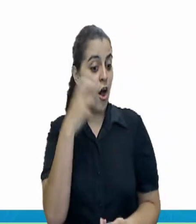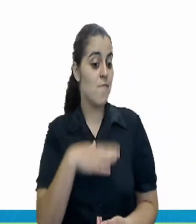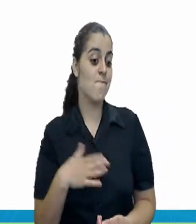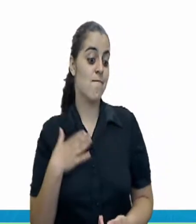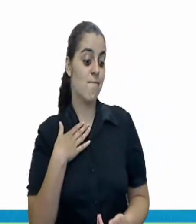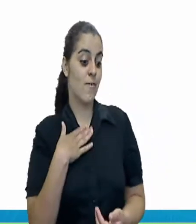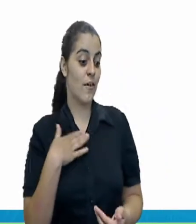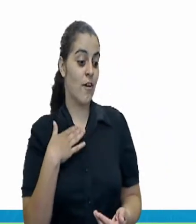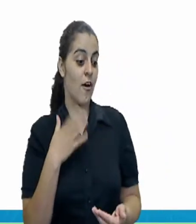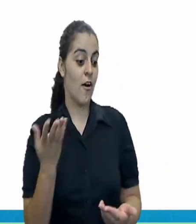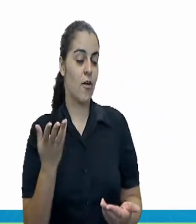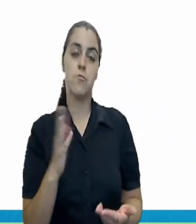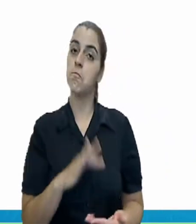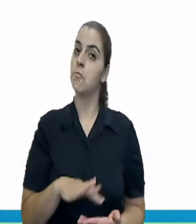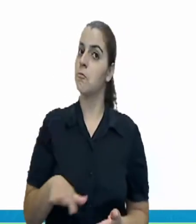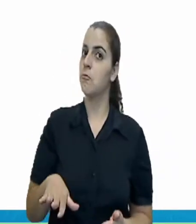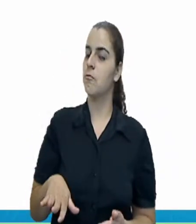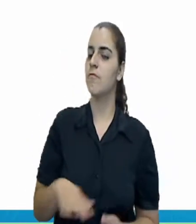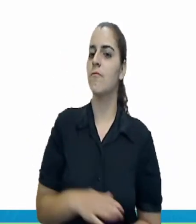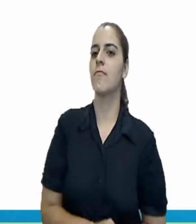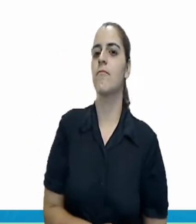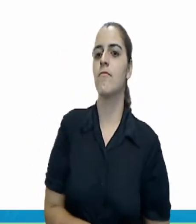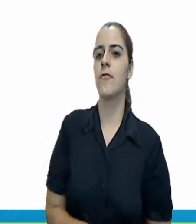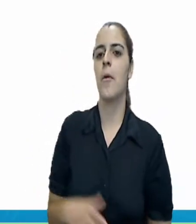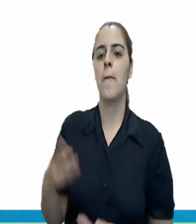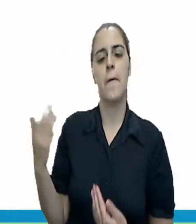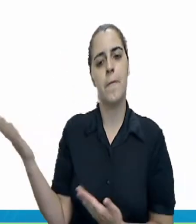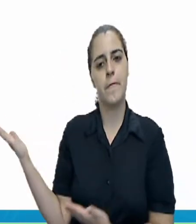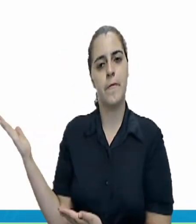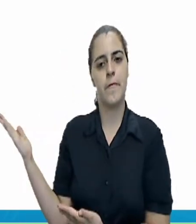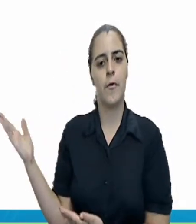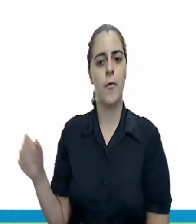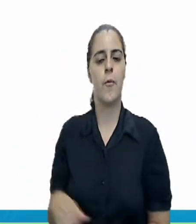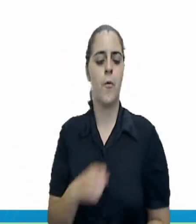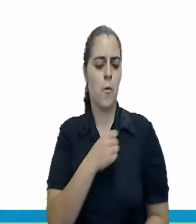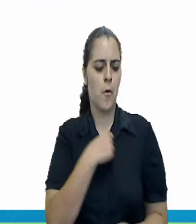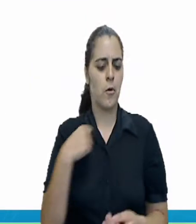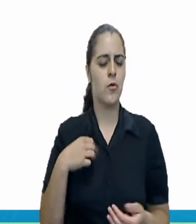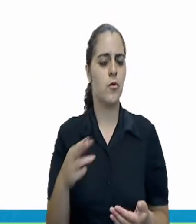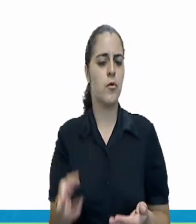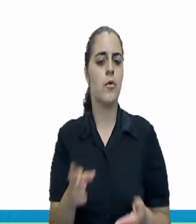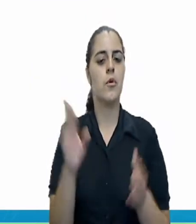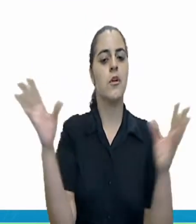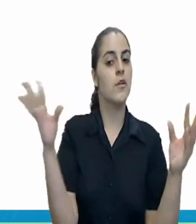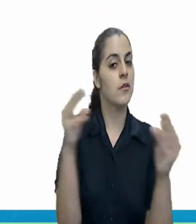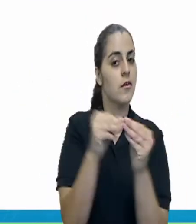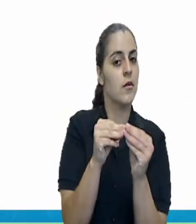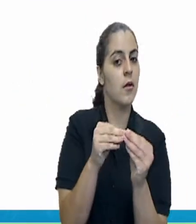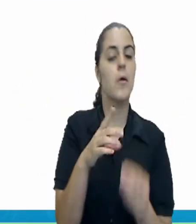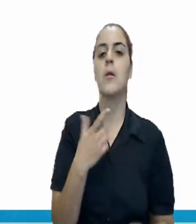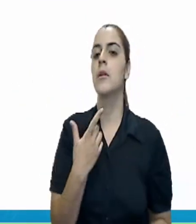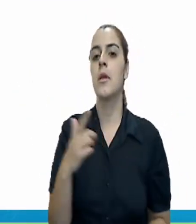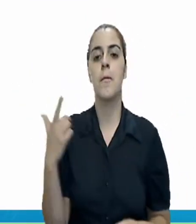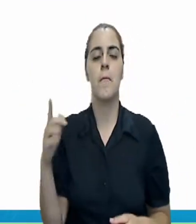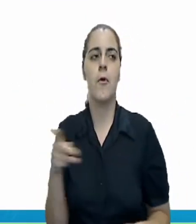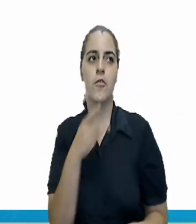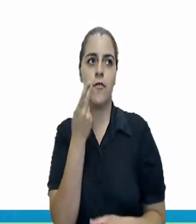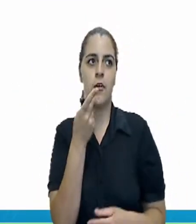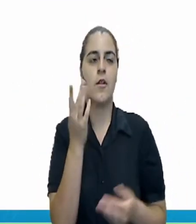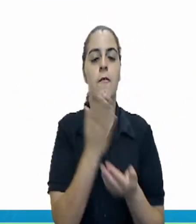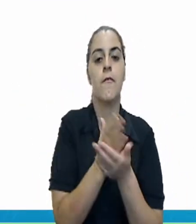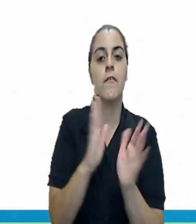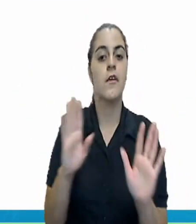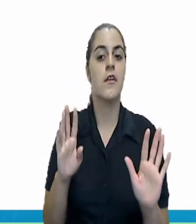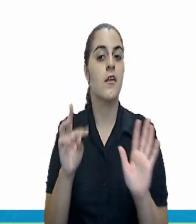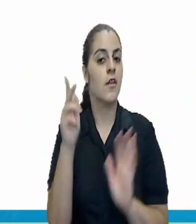o interesse ou não. Por isso, o autor da resenha não pode contar o